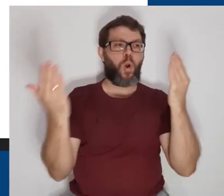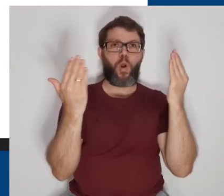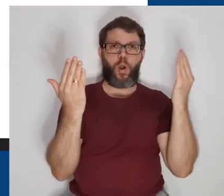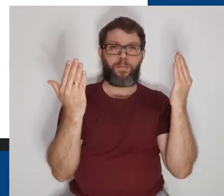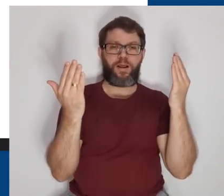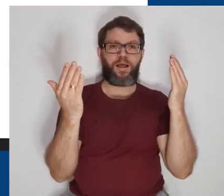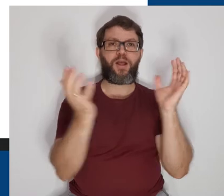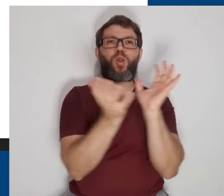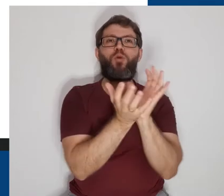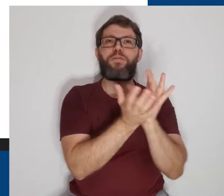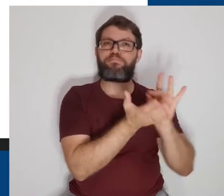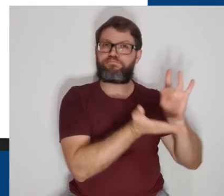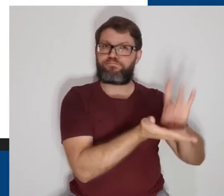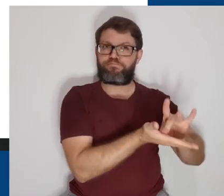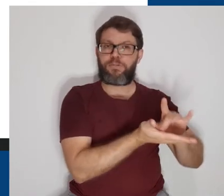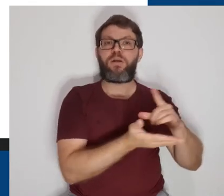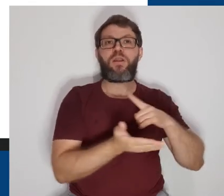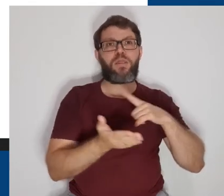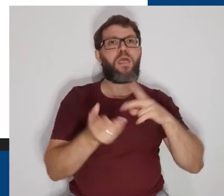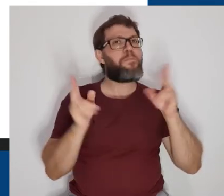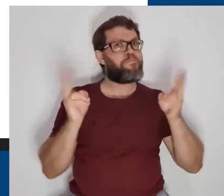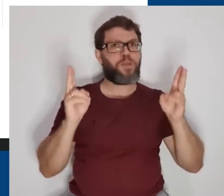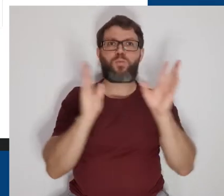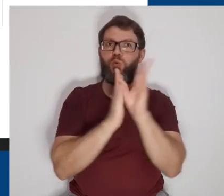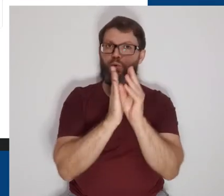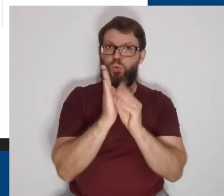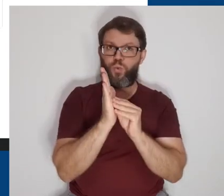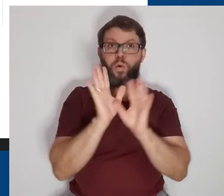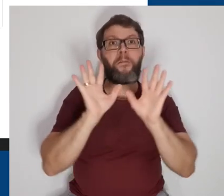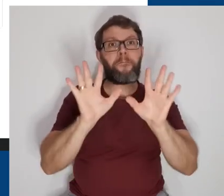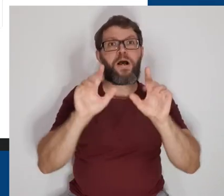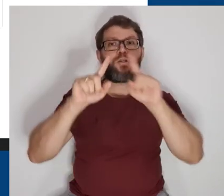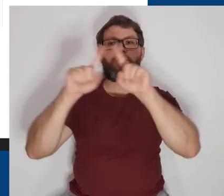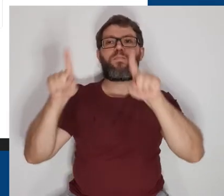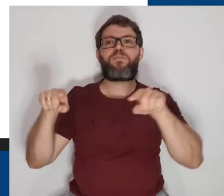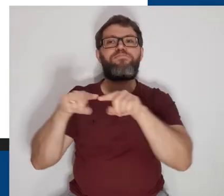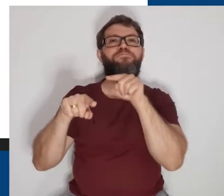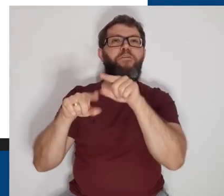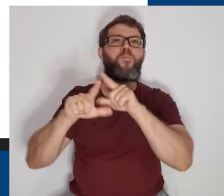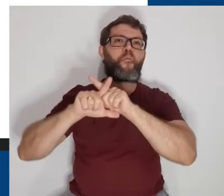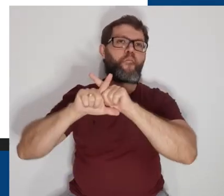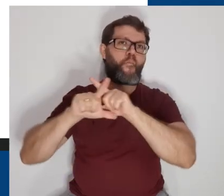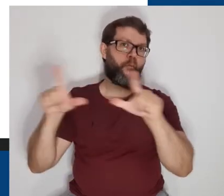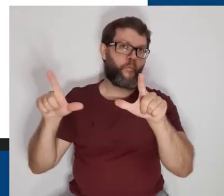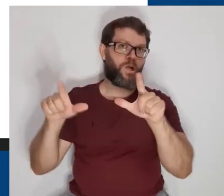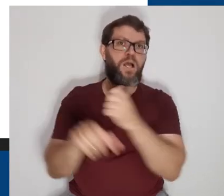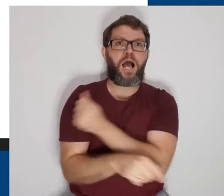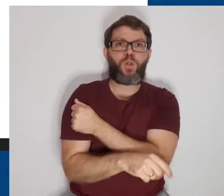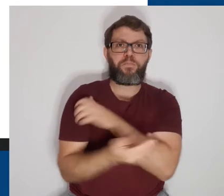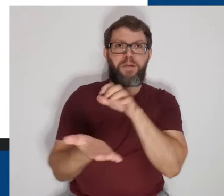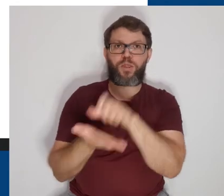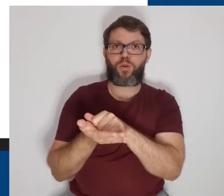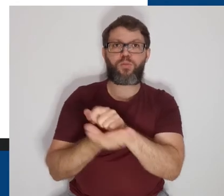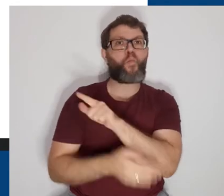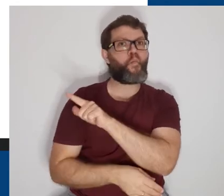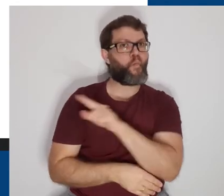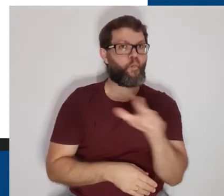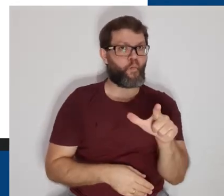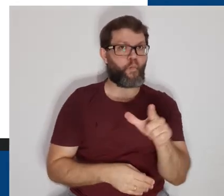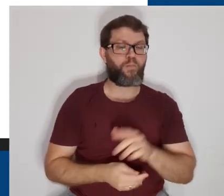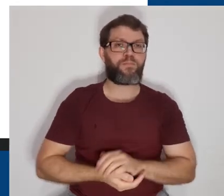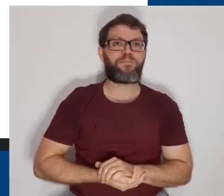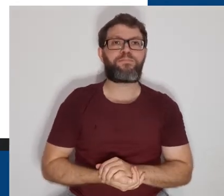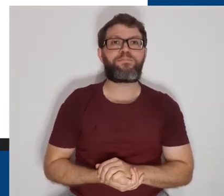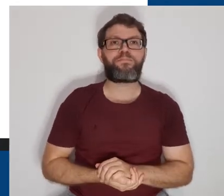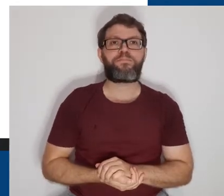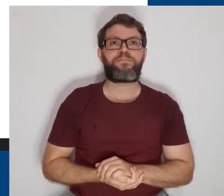Comparando com a turma original, podemos ver os mesmos conteúdos. Mas o mural está vazio e não temos alunos matriculados.